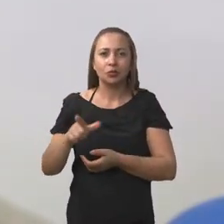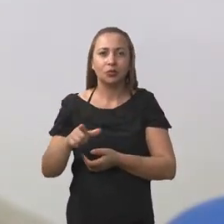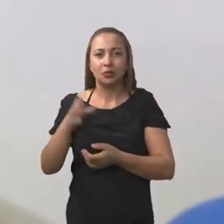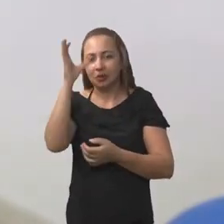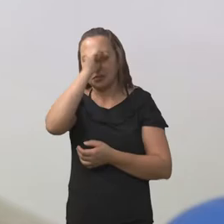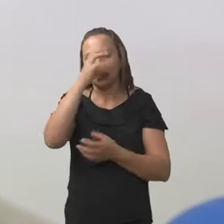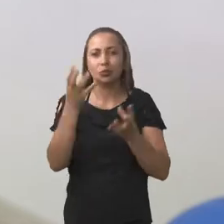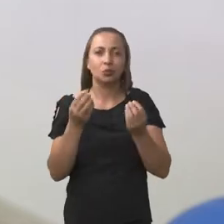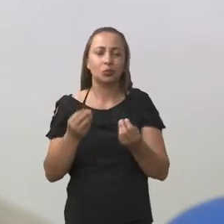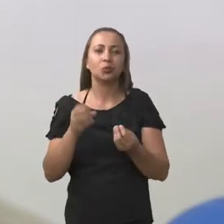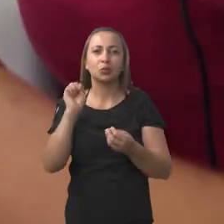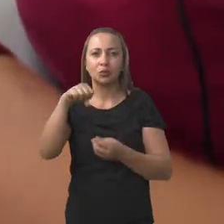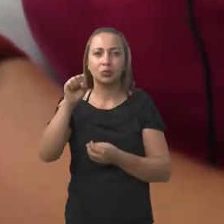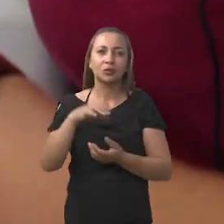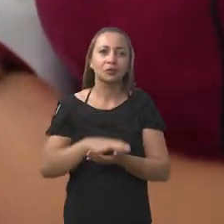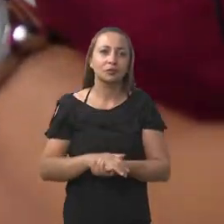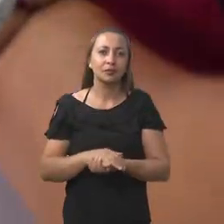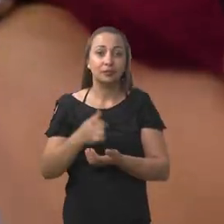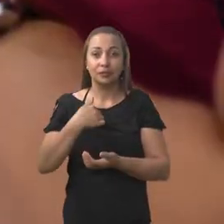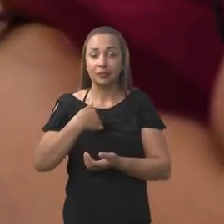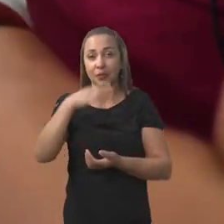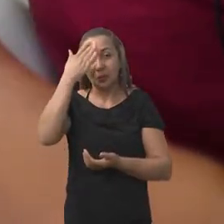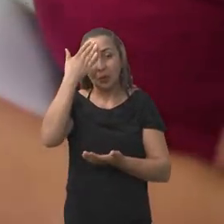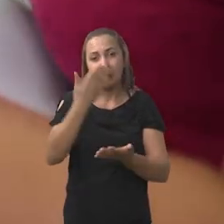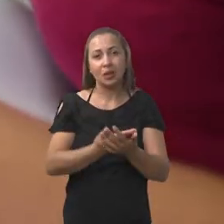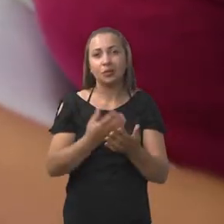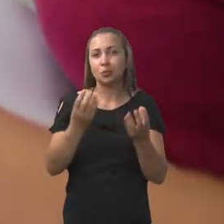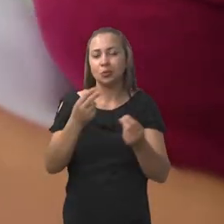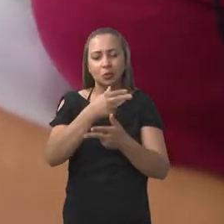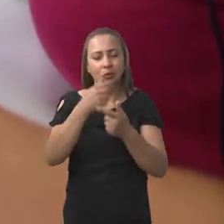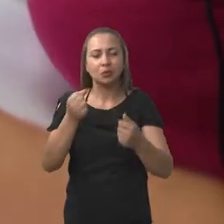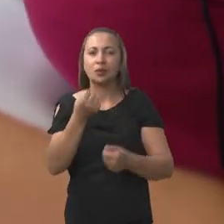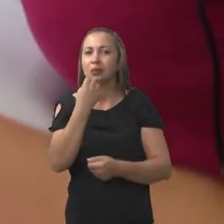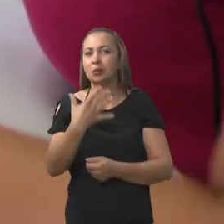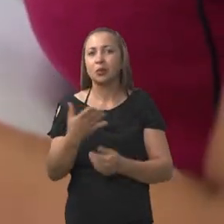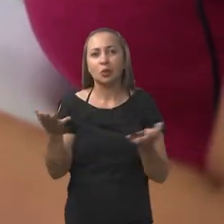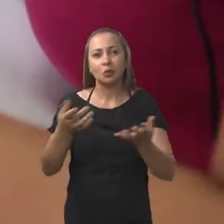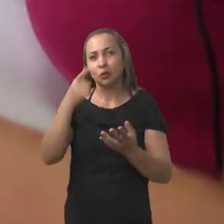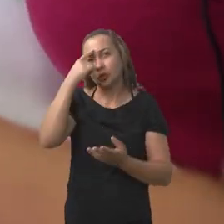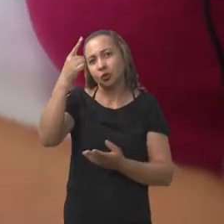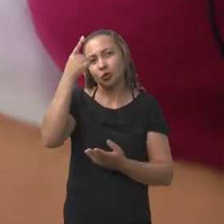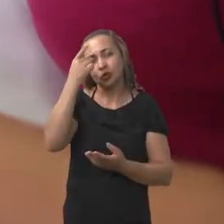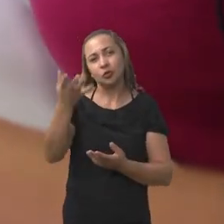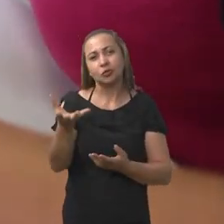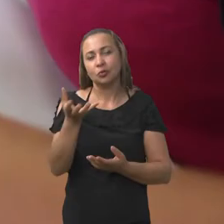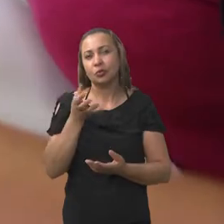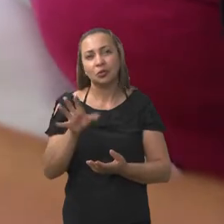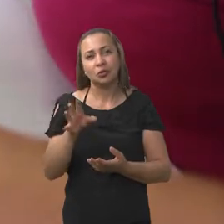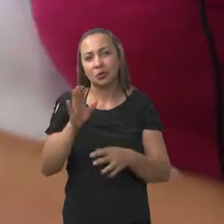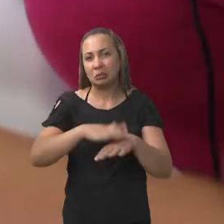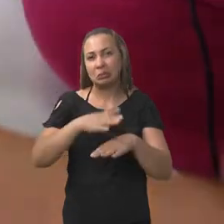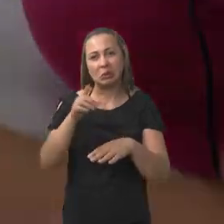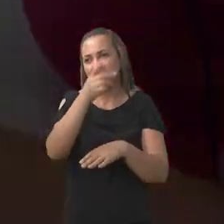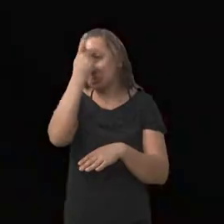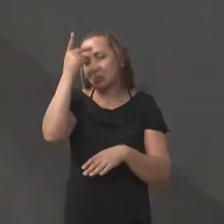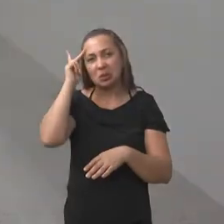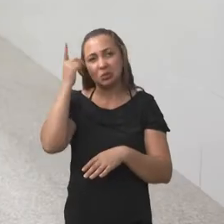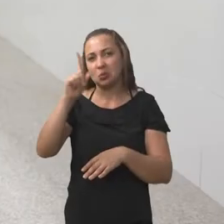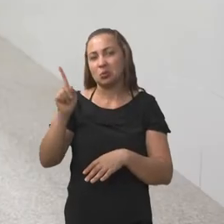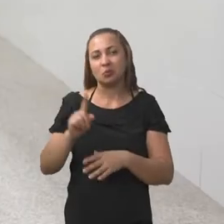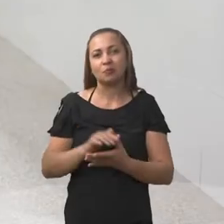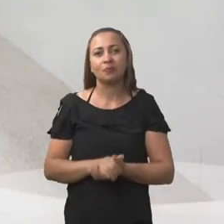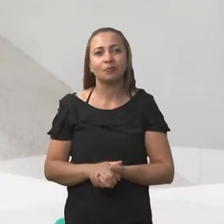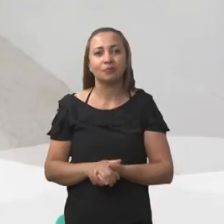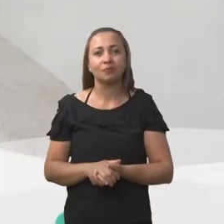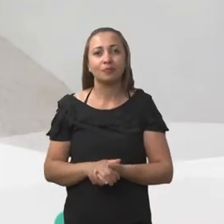muita coisa mesmo. E, assim, eu aprendi tanta coisa boa, que hoje em dia eu acho que não quero mais ninguém, não. Num